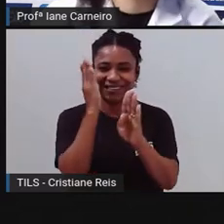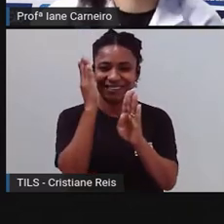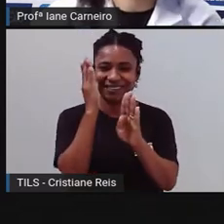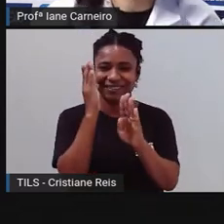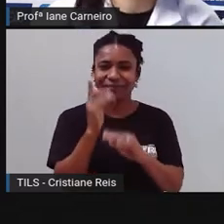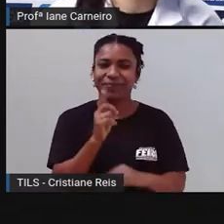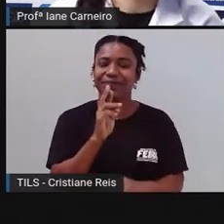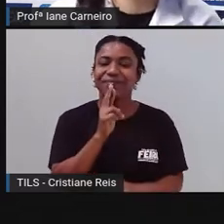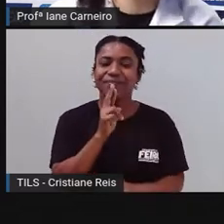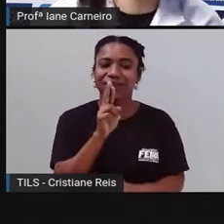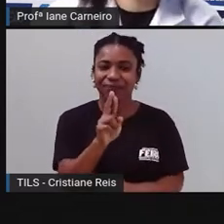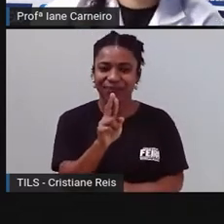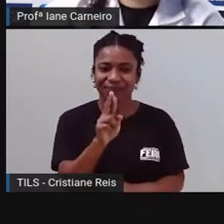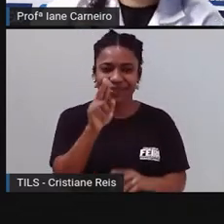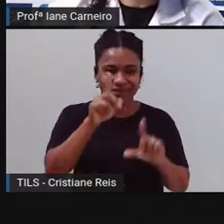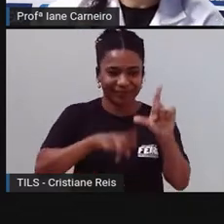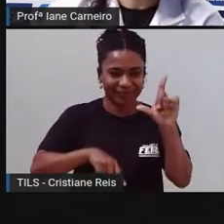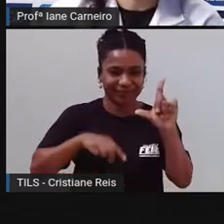A resposta. Letra me.